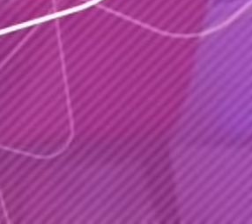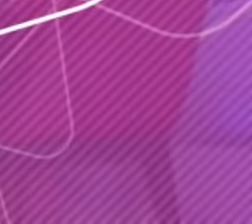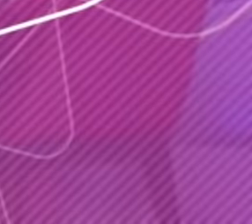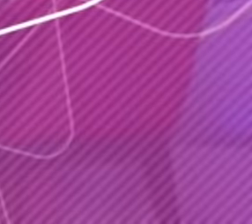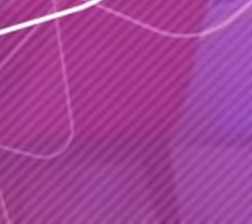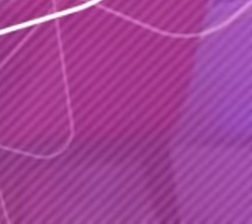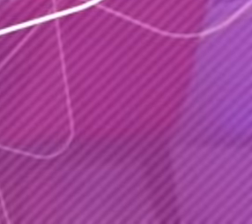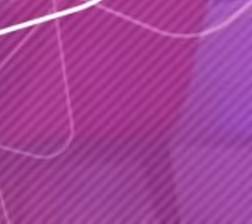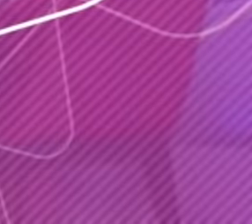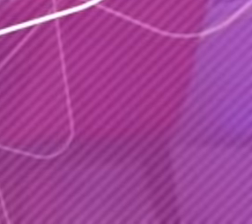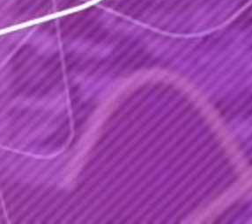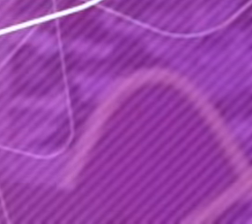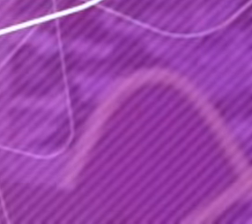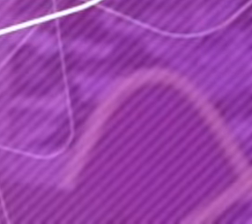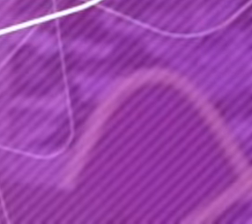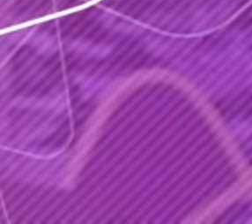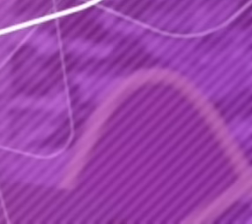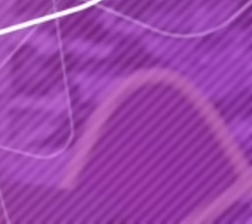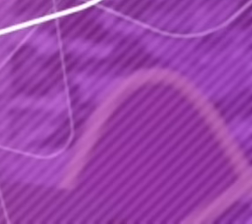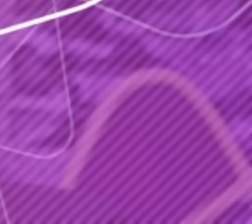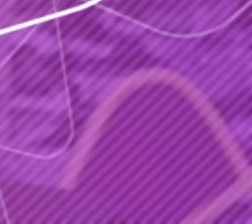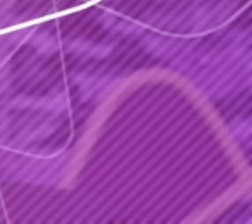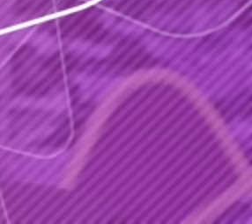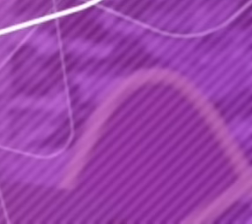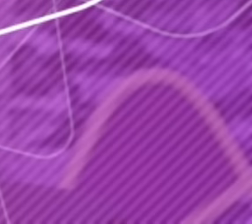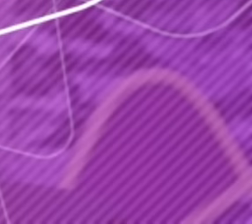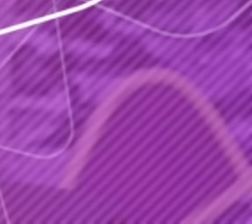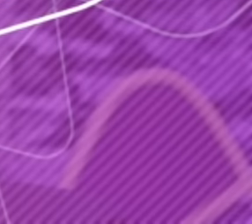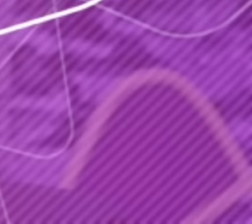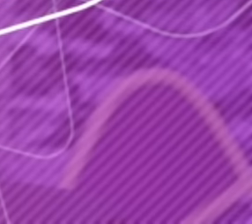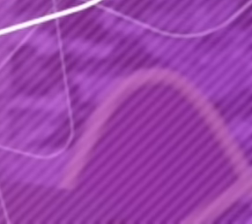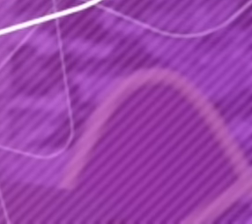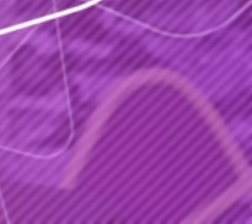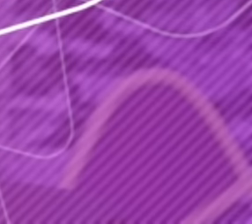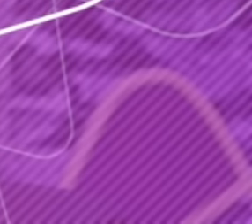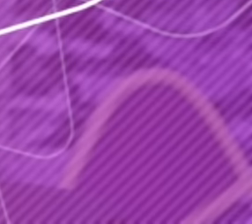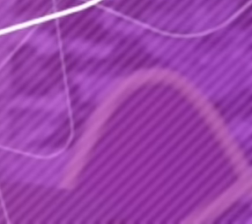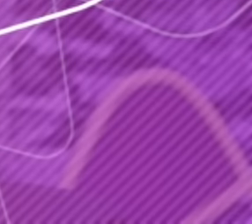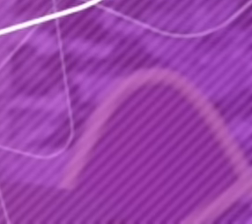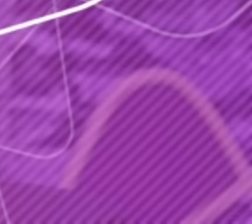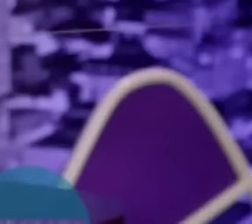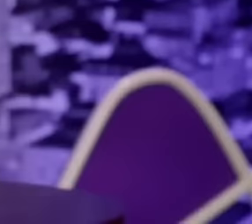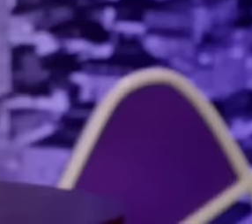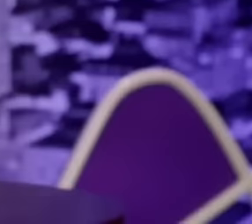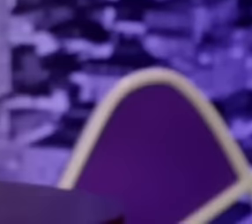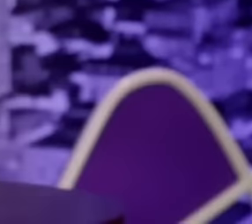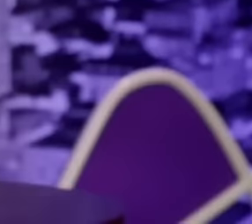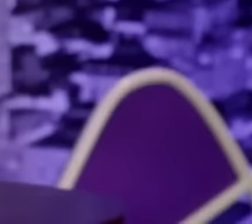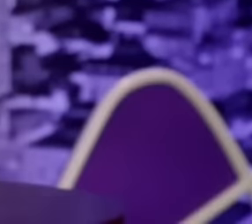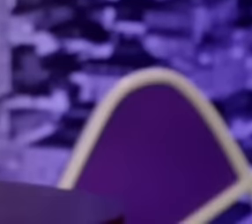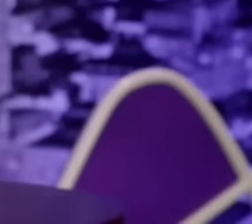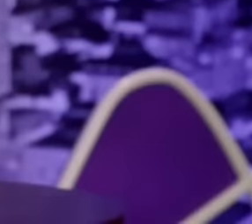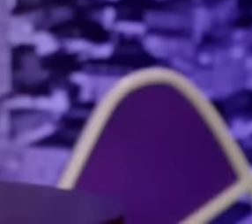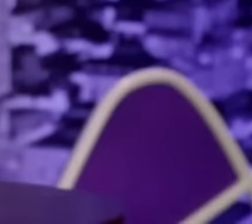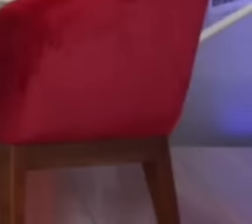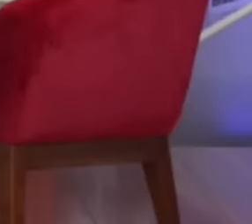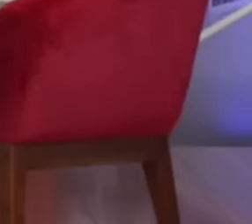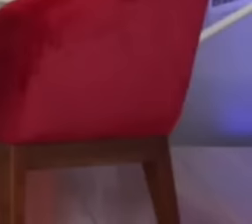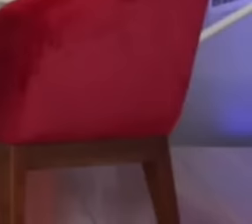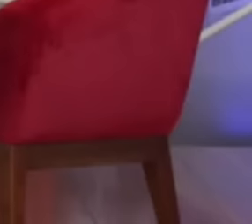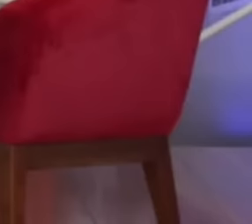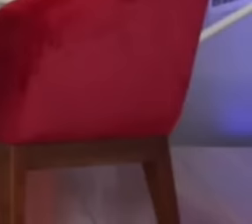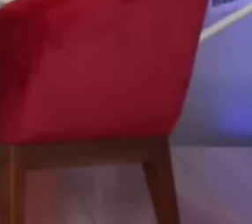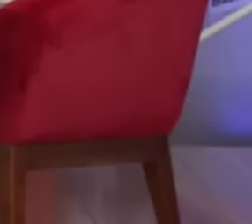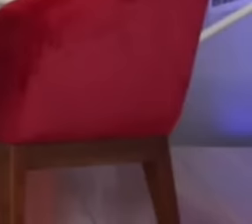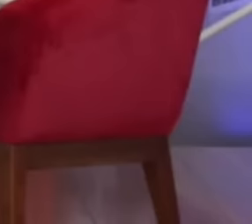lições de ética dos gregos aos nossos dias parte 2 você vai violar ou não